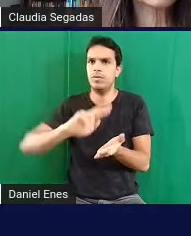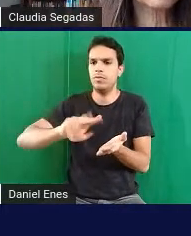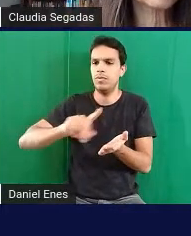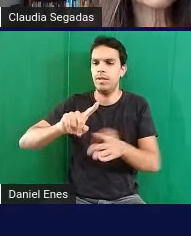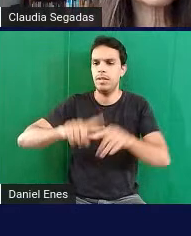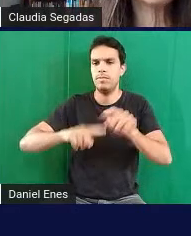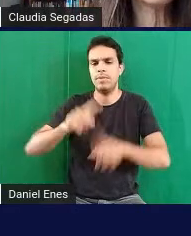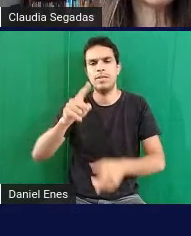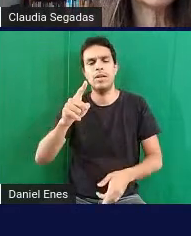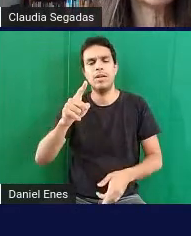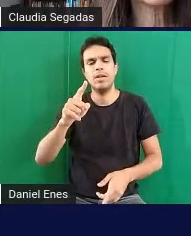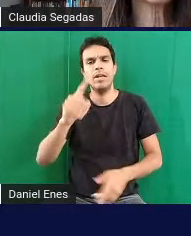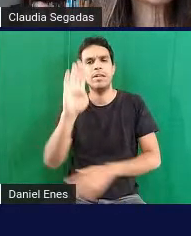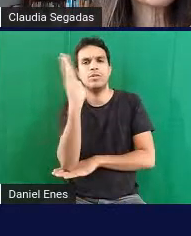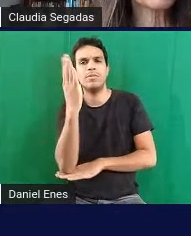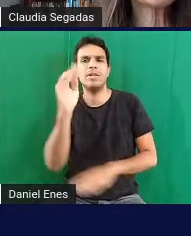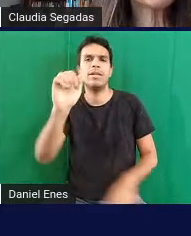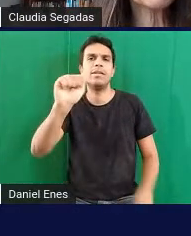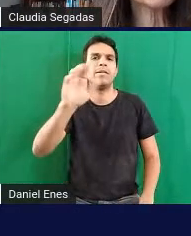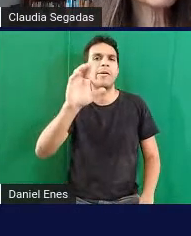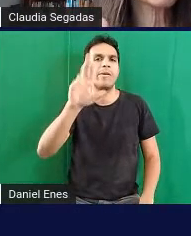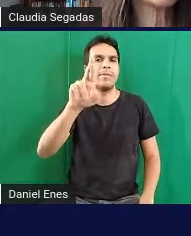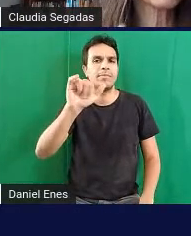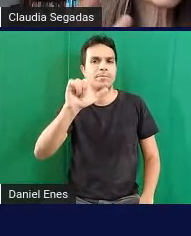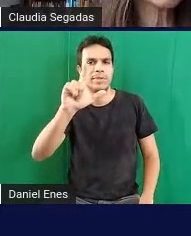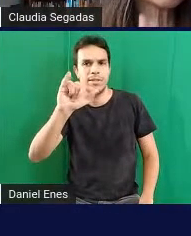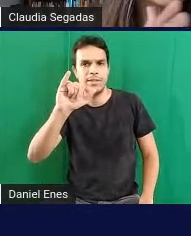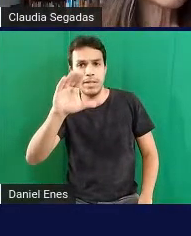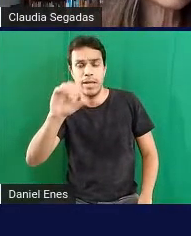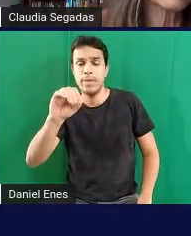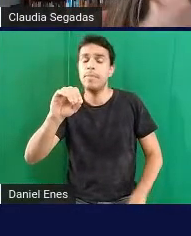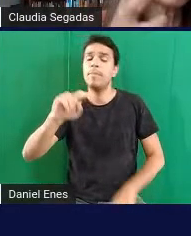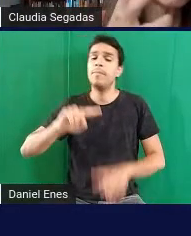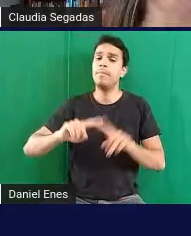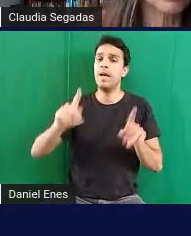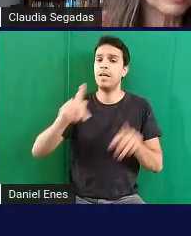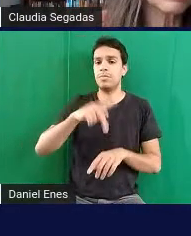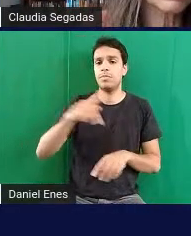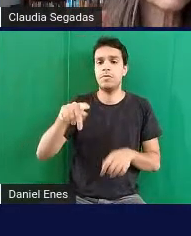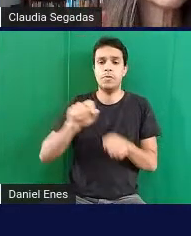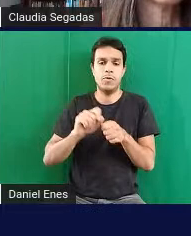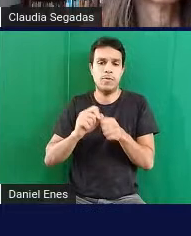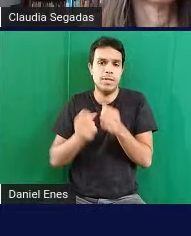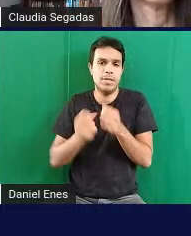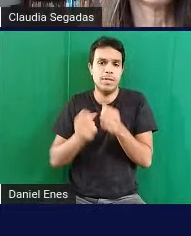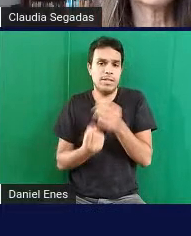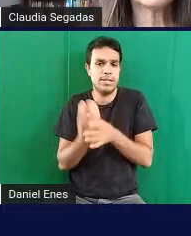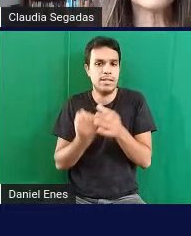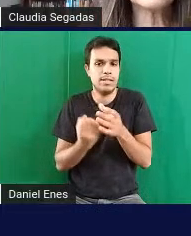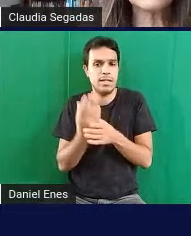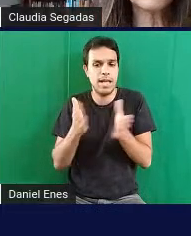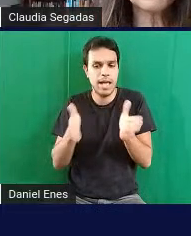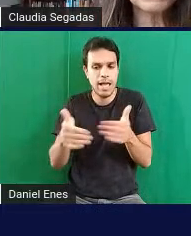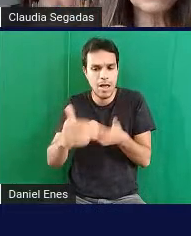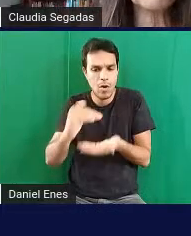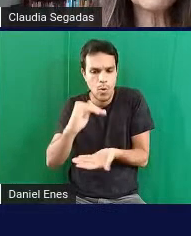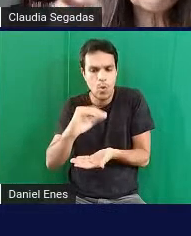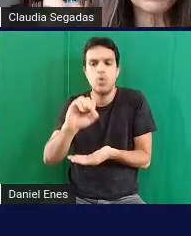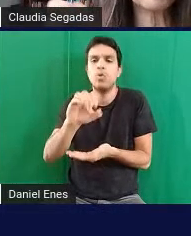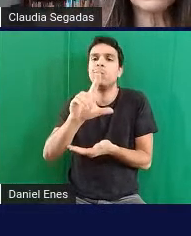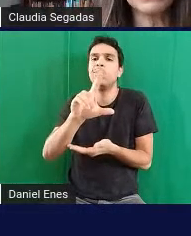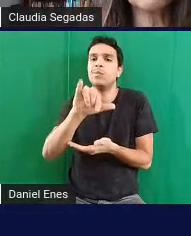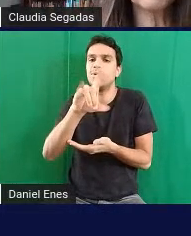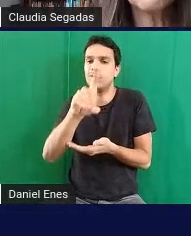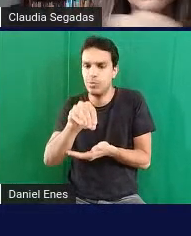de madeira tem sólido de acrílico mas o próprio professor pode confeccionar o sólido e aí eles